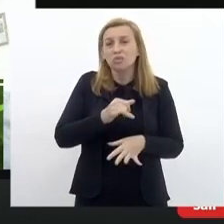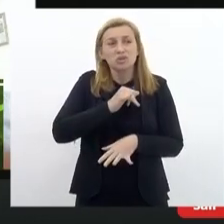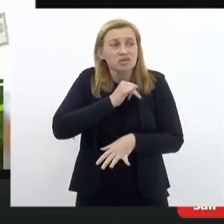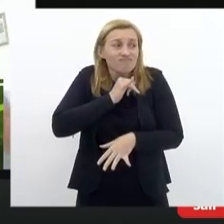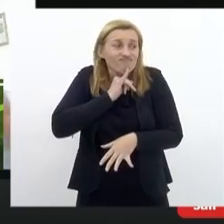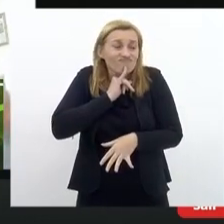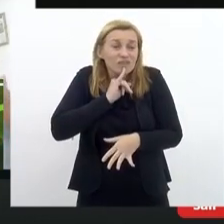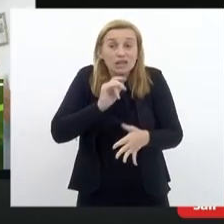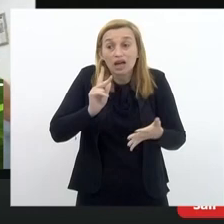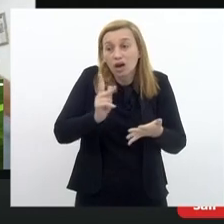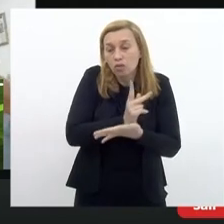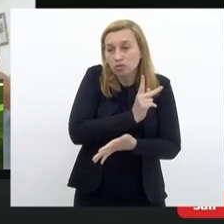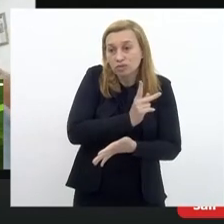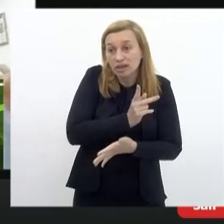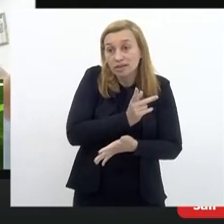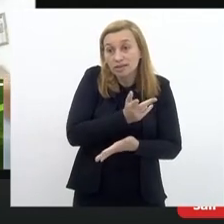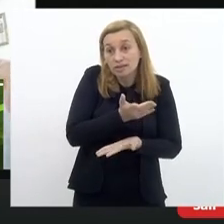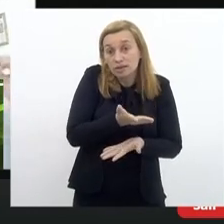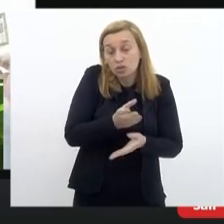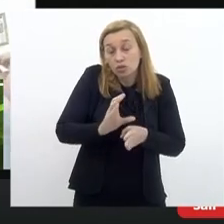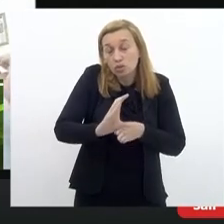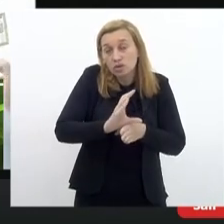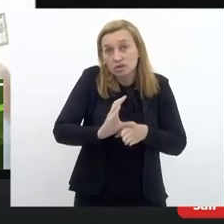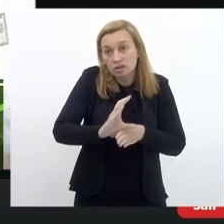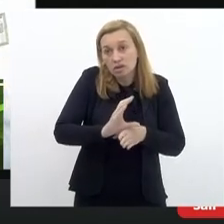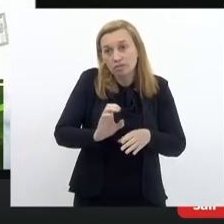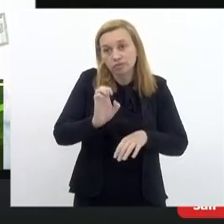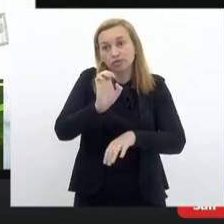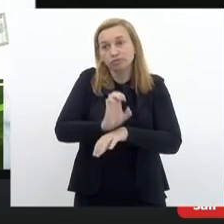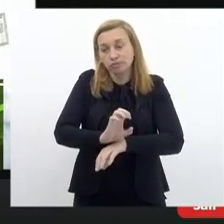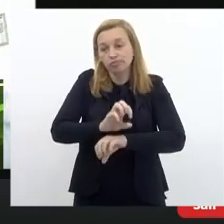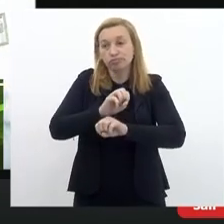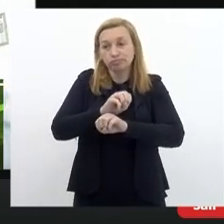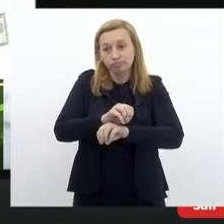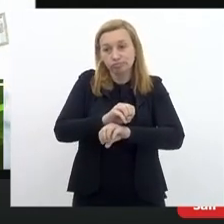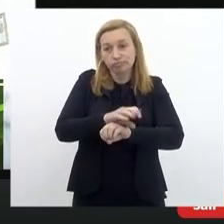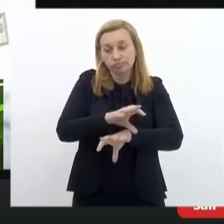acontece com o Conselho Estadual de Educação.